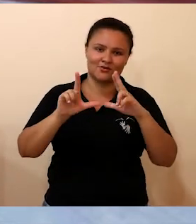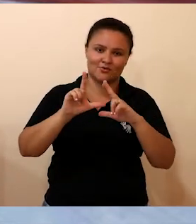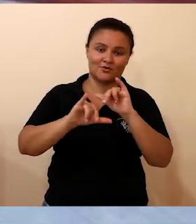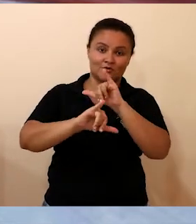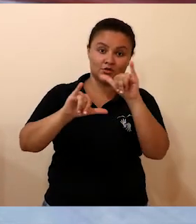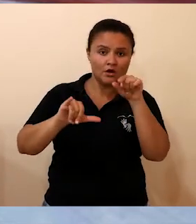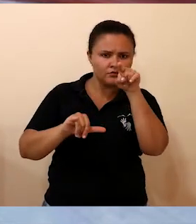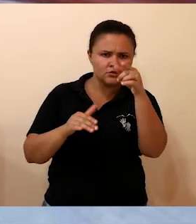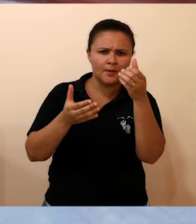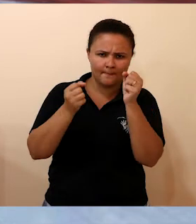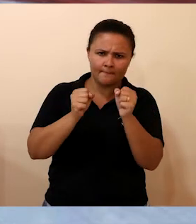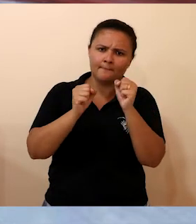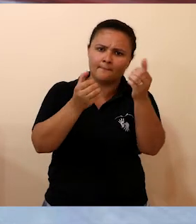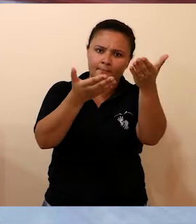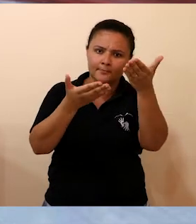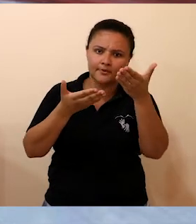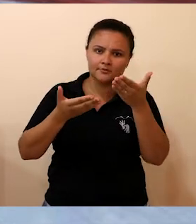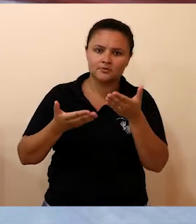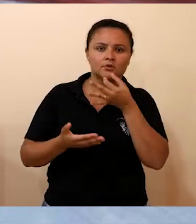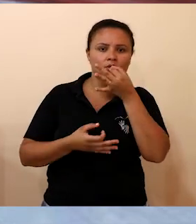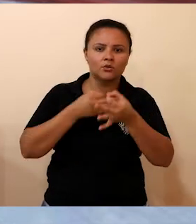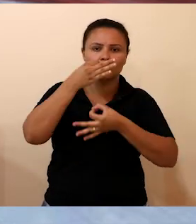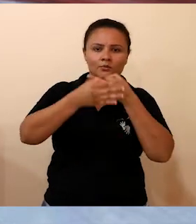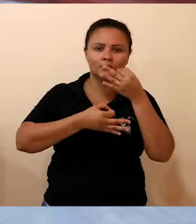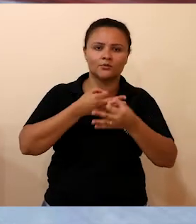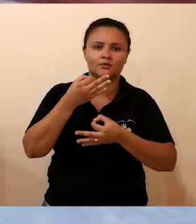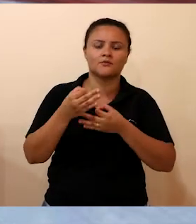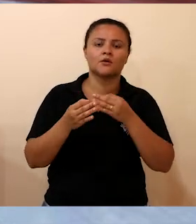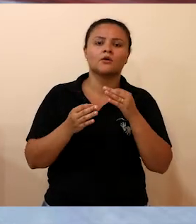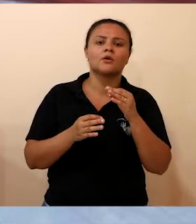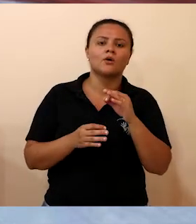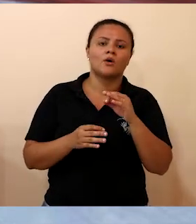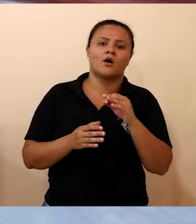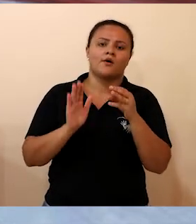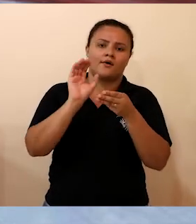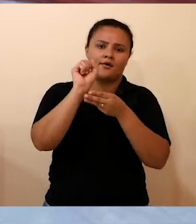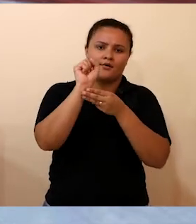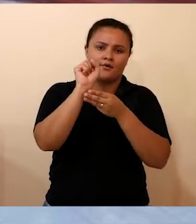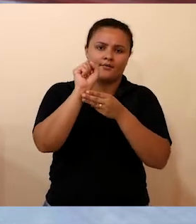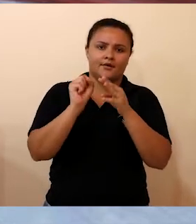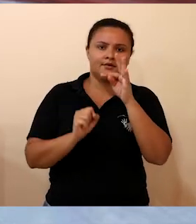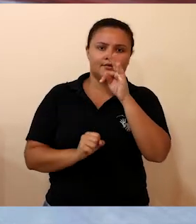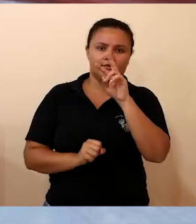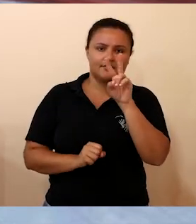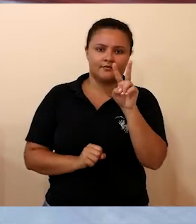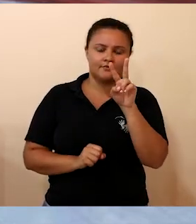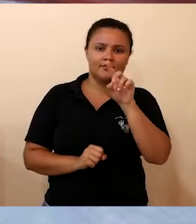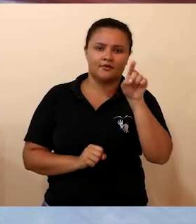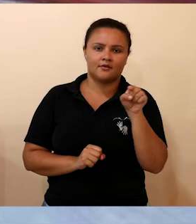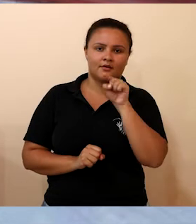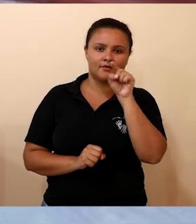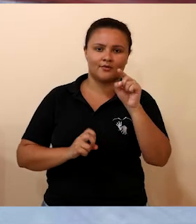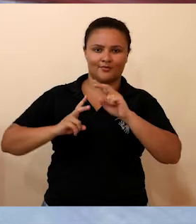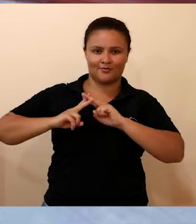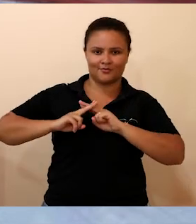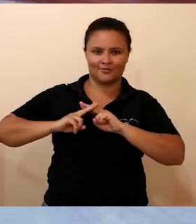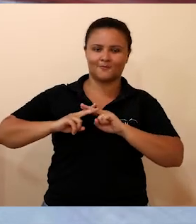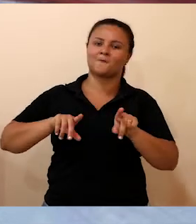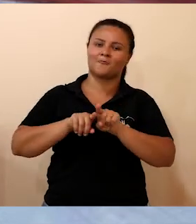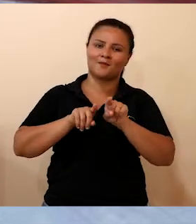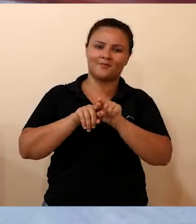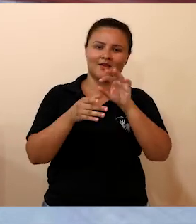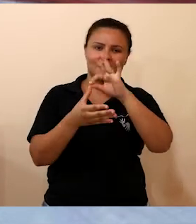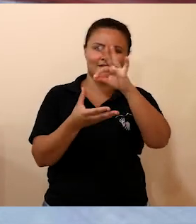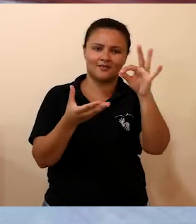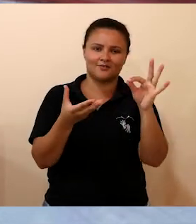programa enviando sugestões para tv.unir.br. Nós também estamos nas redes sociais. Faça pesquisar TV